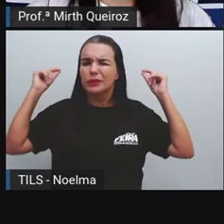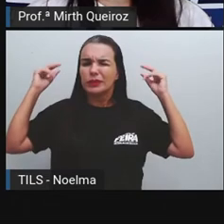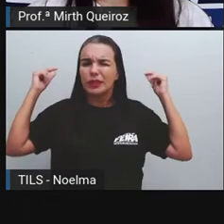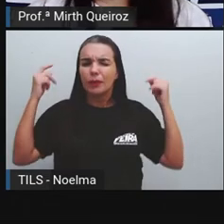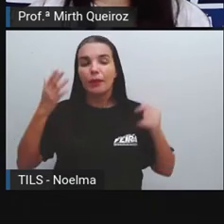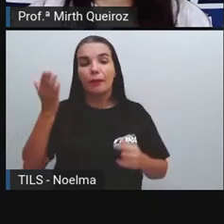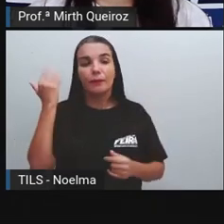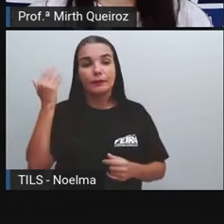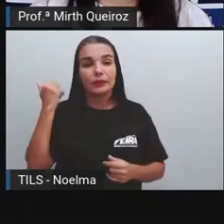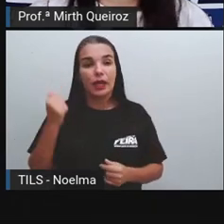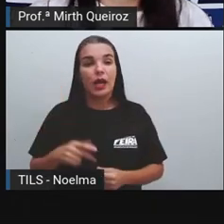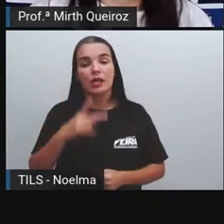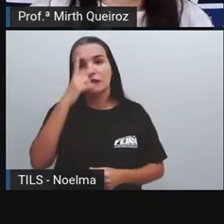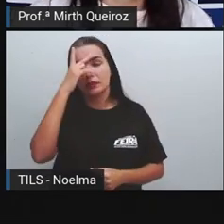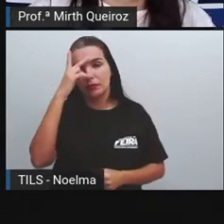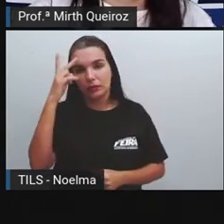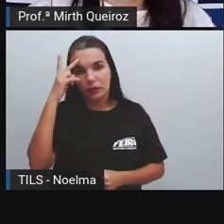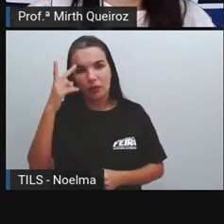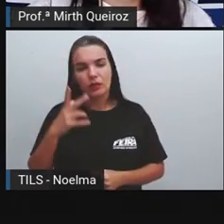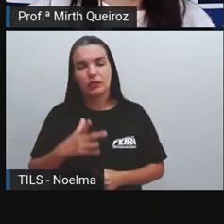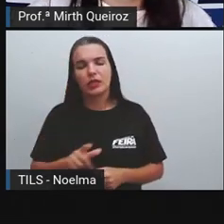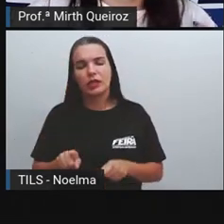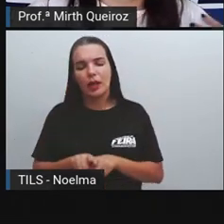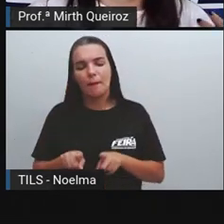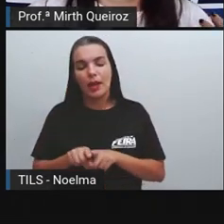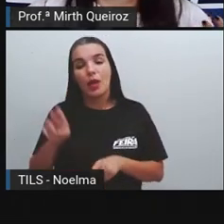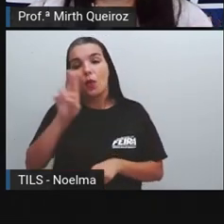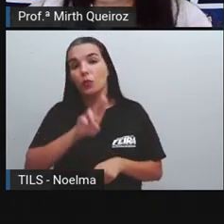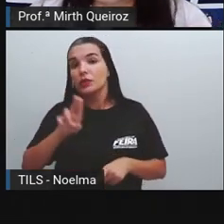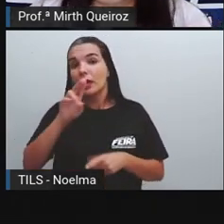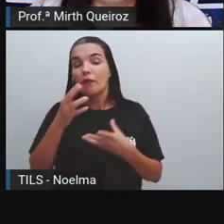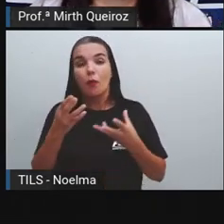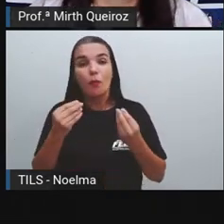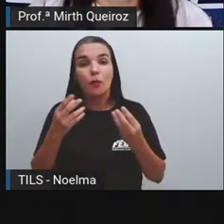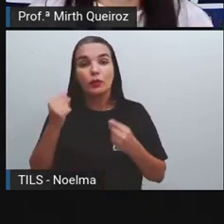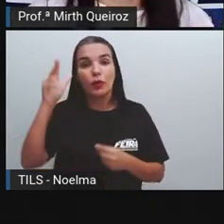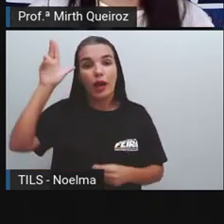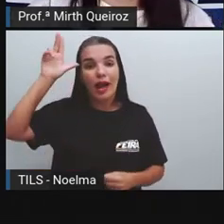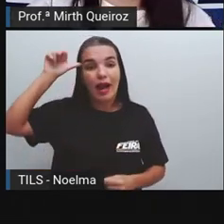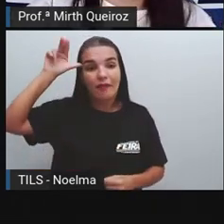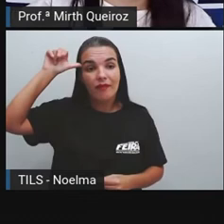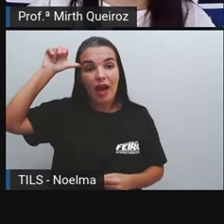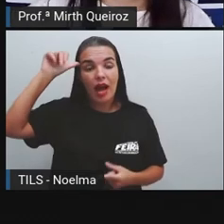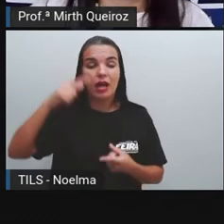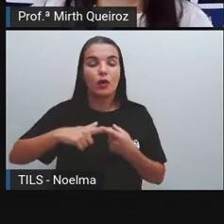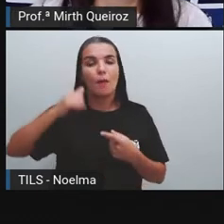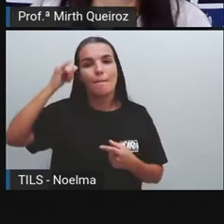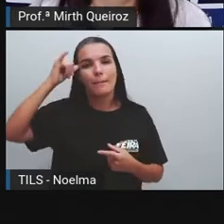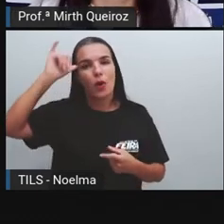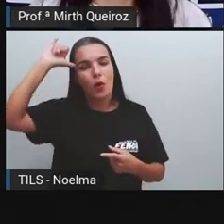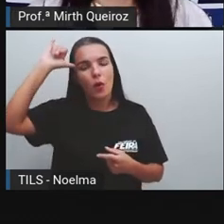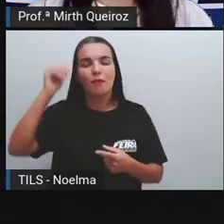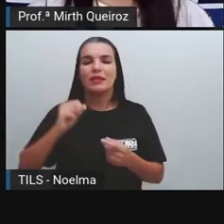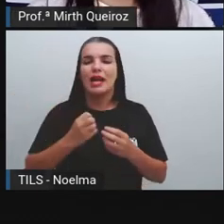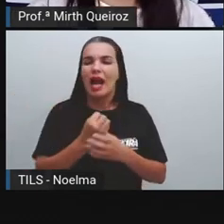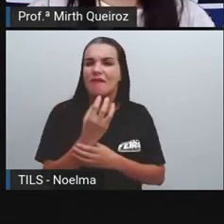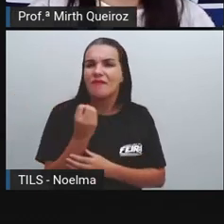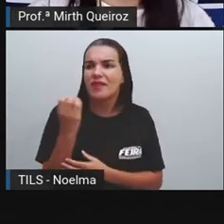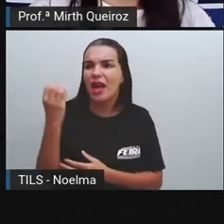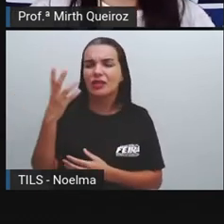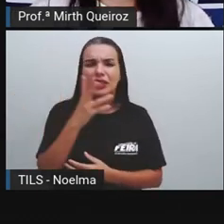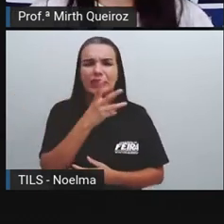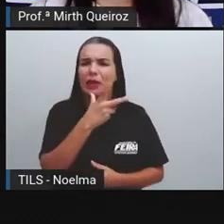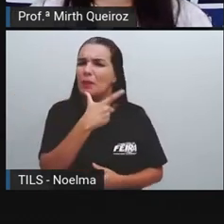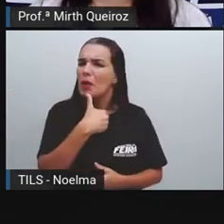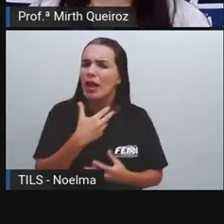para transportar seus objetos. As viagens duravam meses, os animais cansavam, eles precisavam